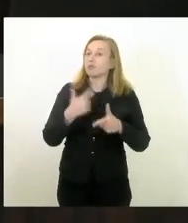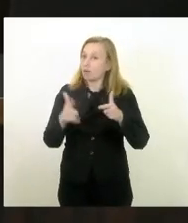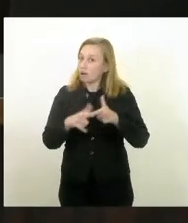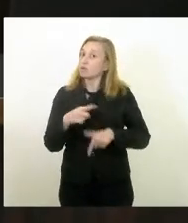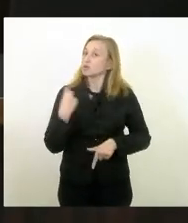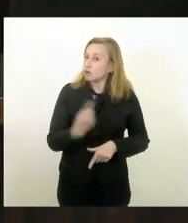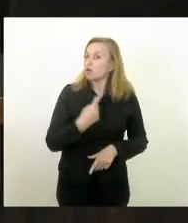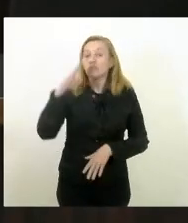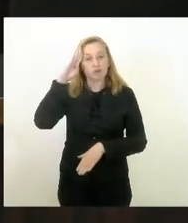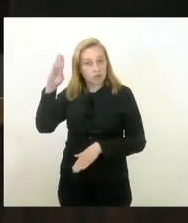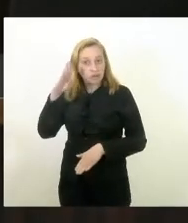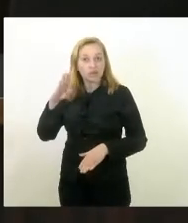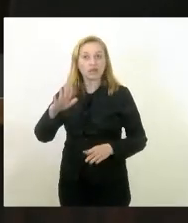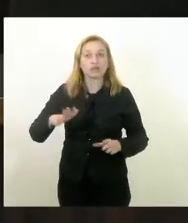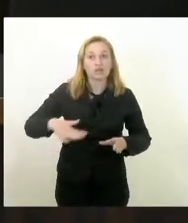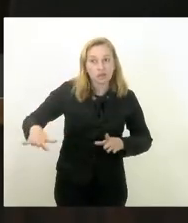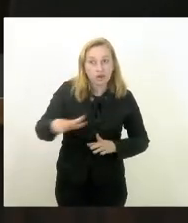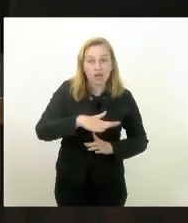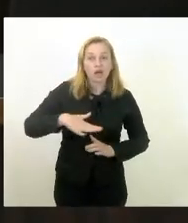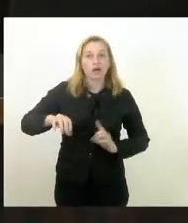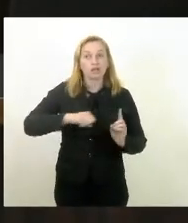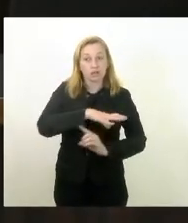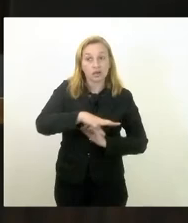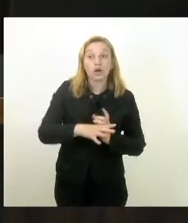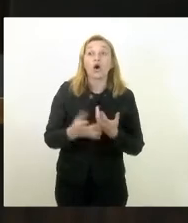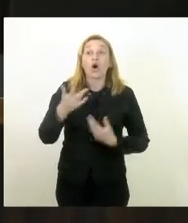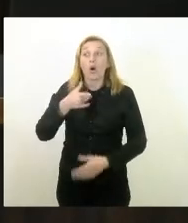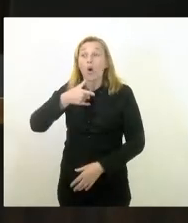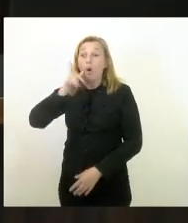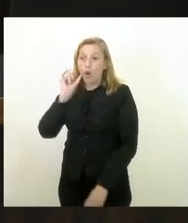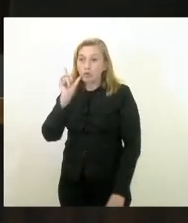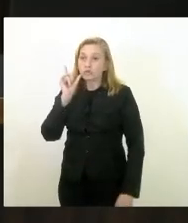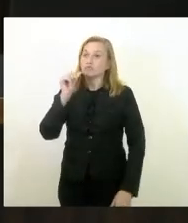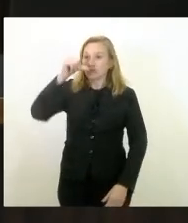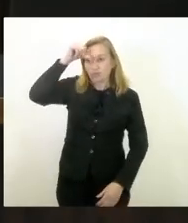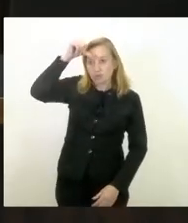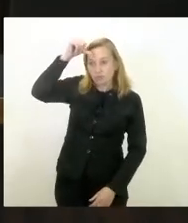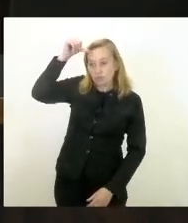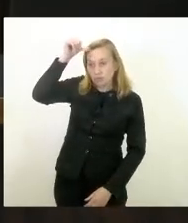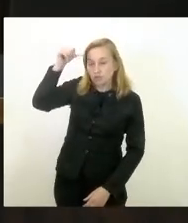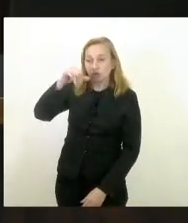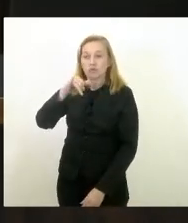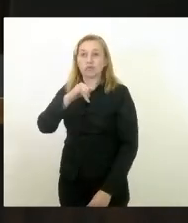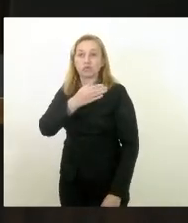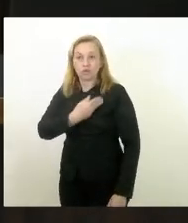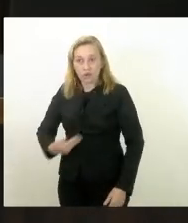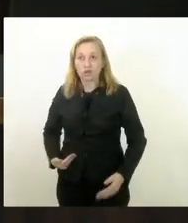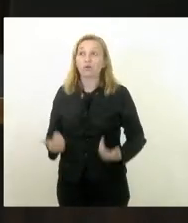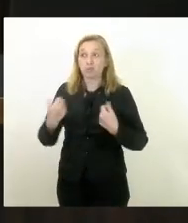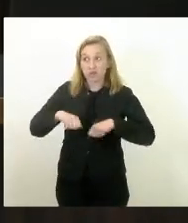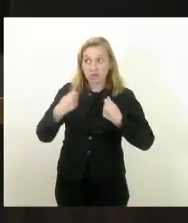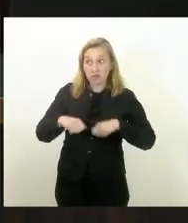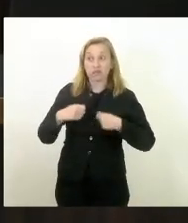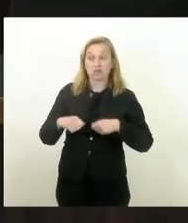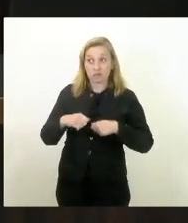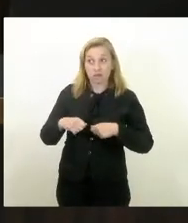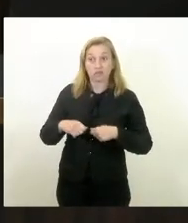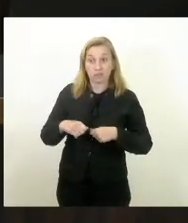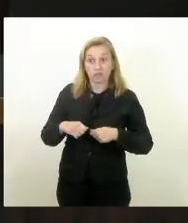principalmente na área da social eu ontem estive com o governador falei essa questão precisa ter um movimento porque